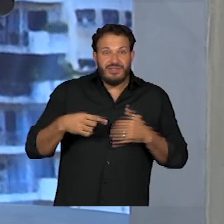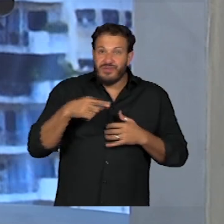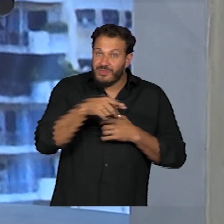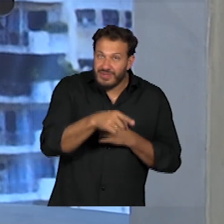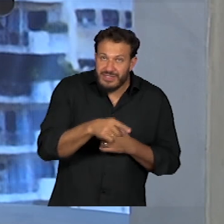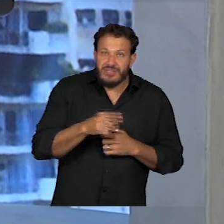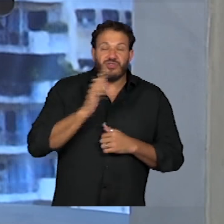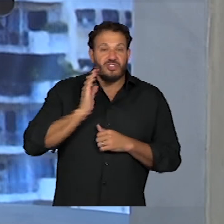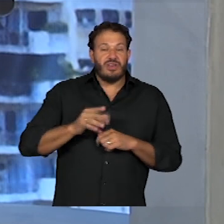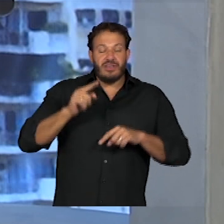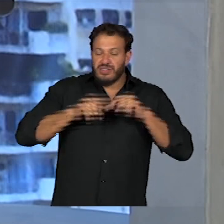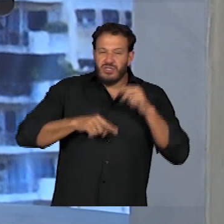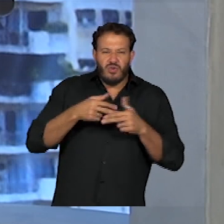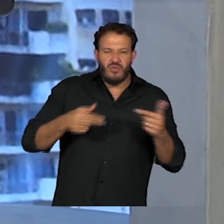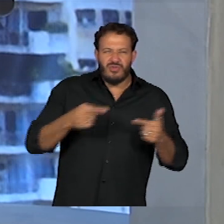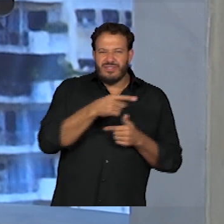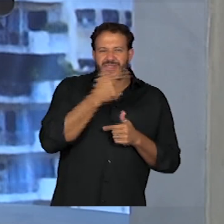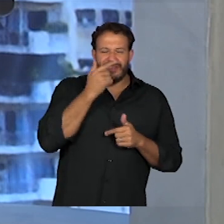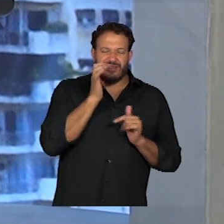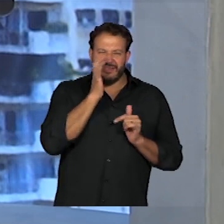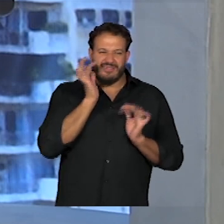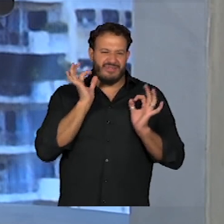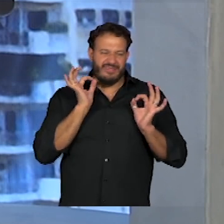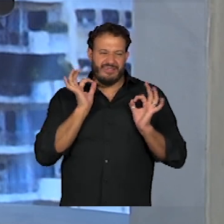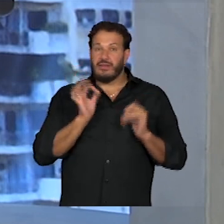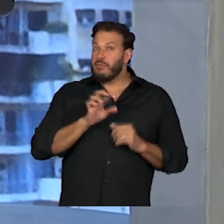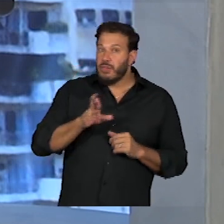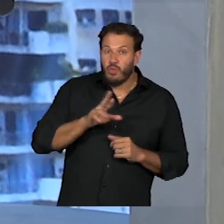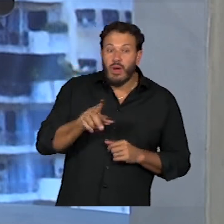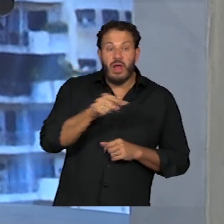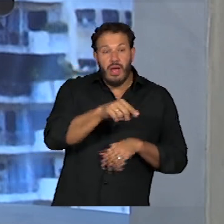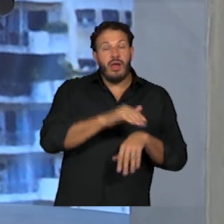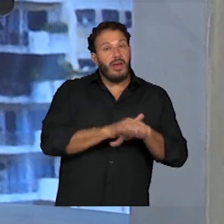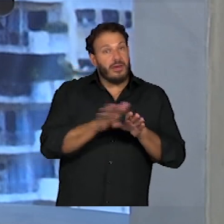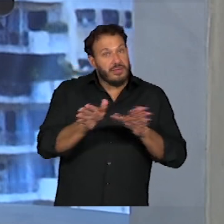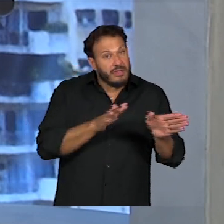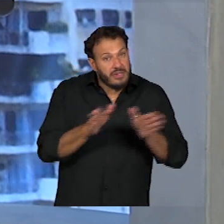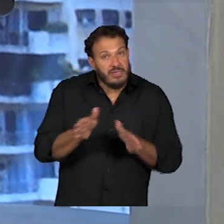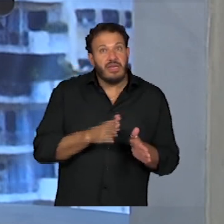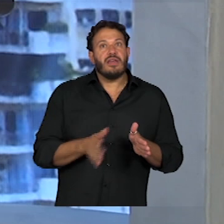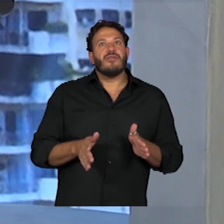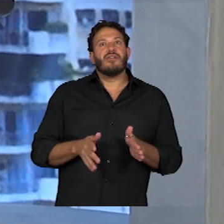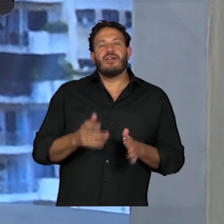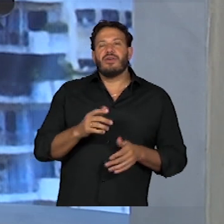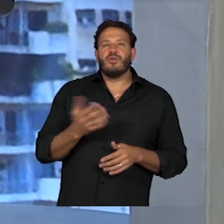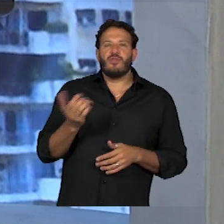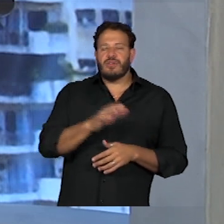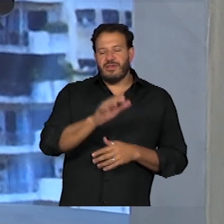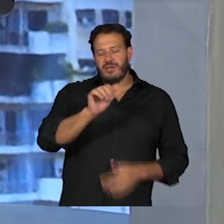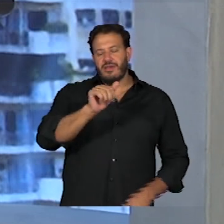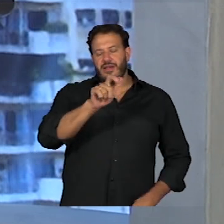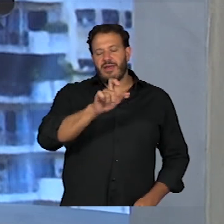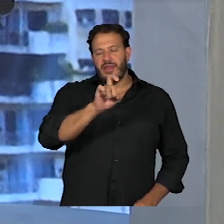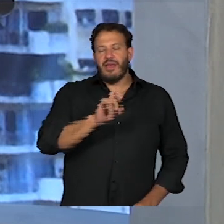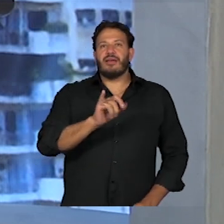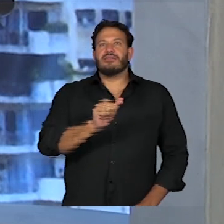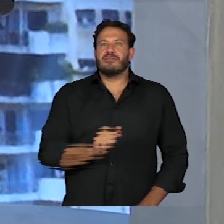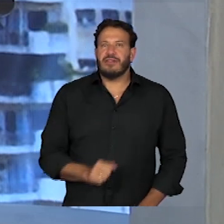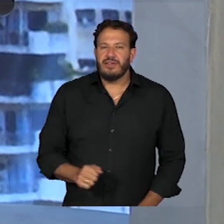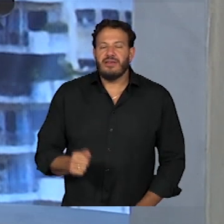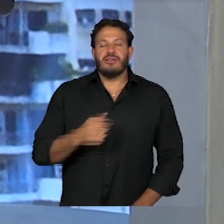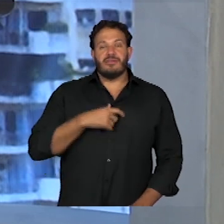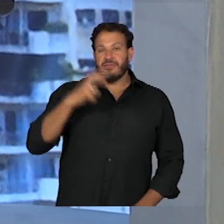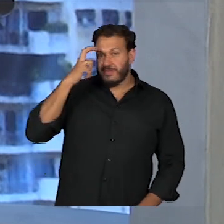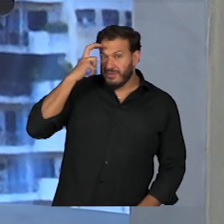de coisas que talvez você ache que é frescura, mas são acessíveis. E aí, eu coloquei a Alexa, eu coloquei, tipo, inteligência